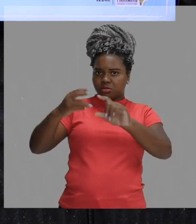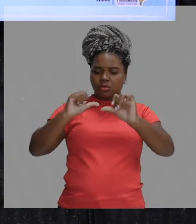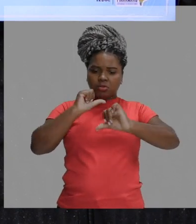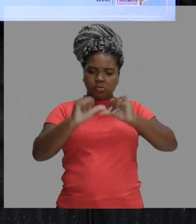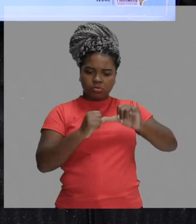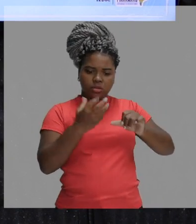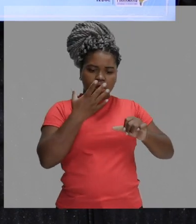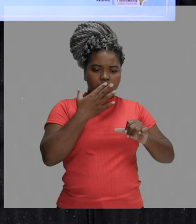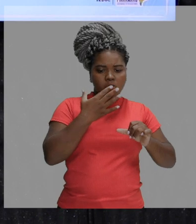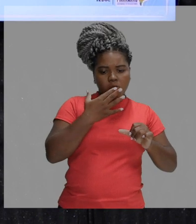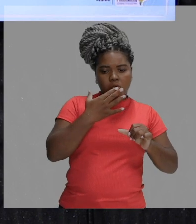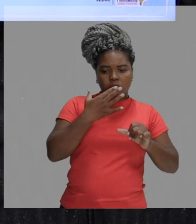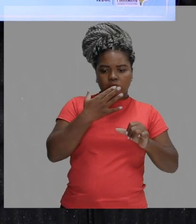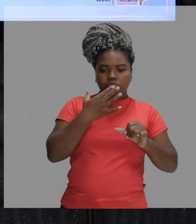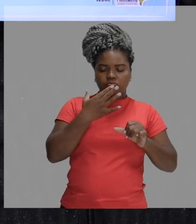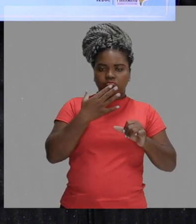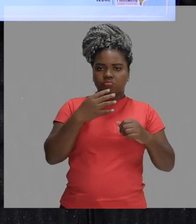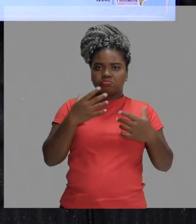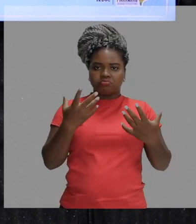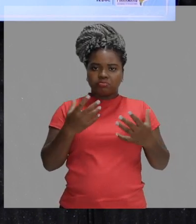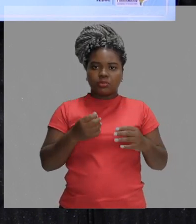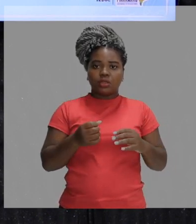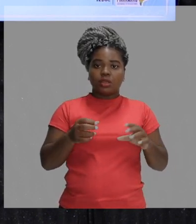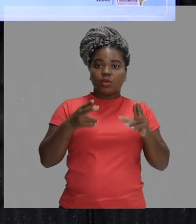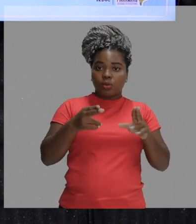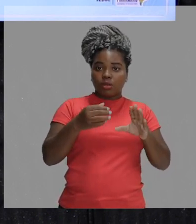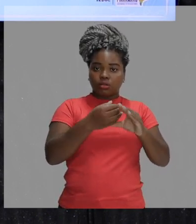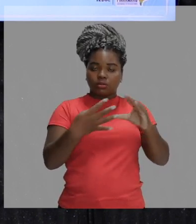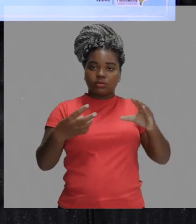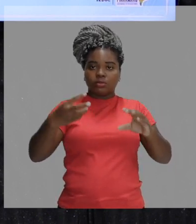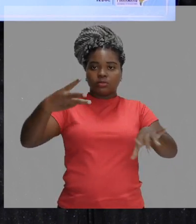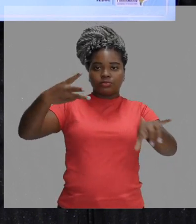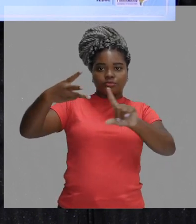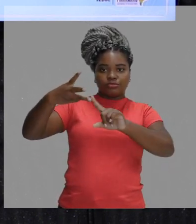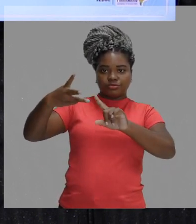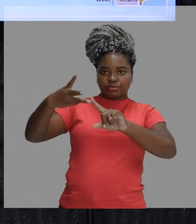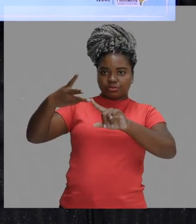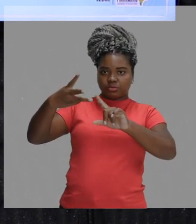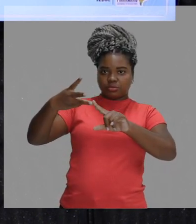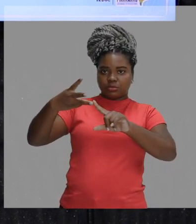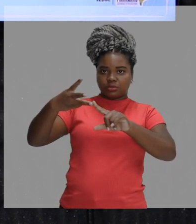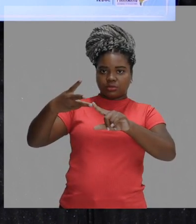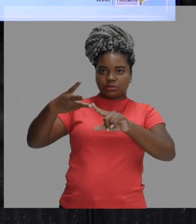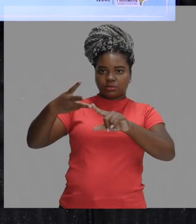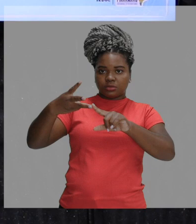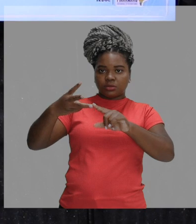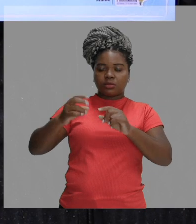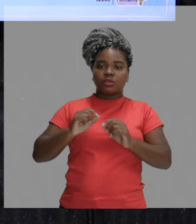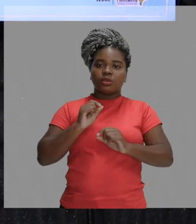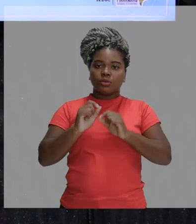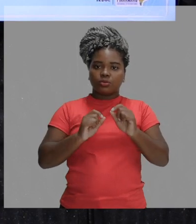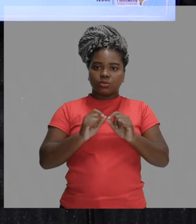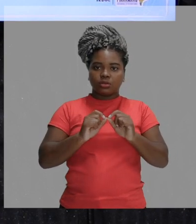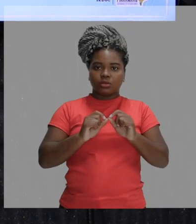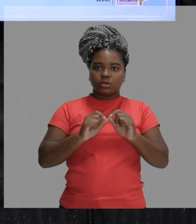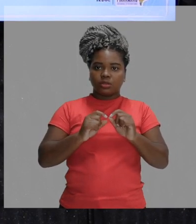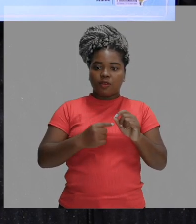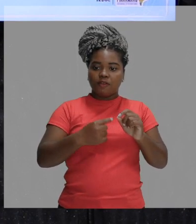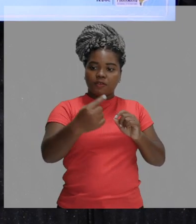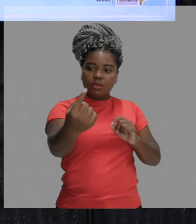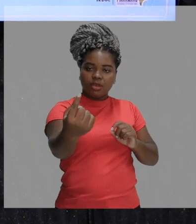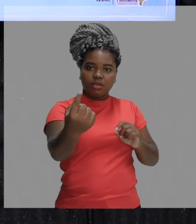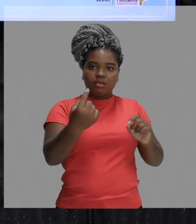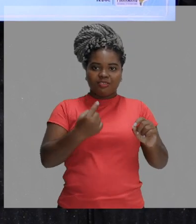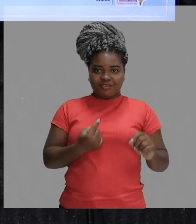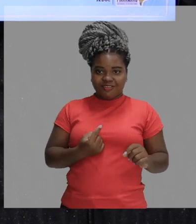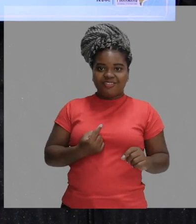não desvia, não é? Se propaga em linha reta. E o princípio da reversibilidade da luz, né? Podemos traduzir como